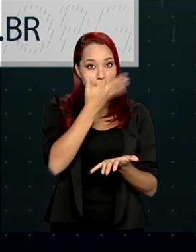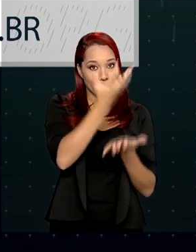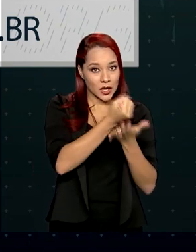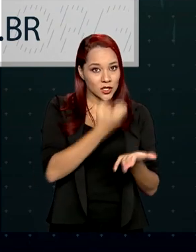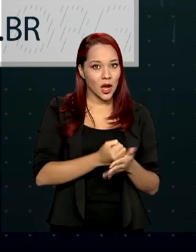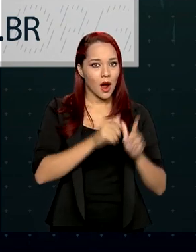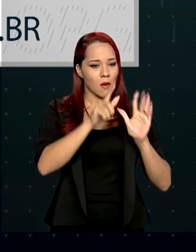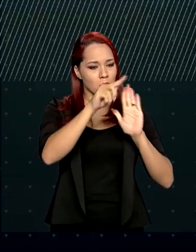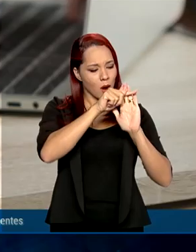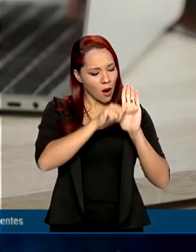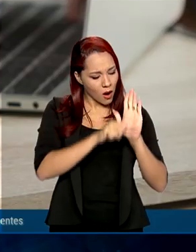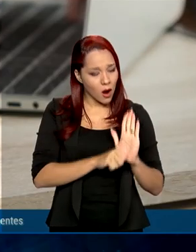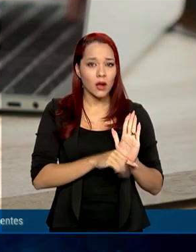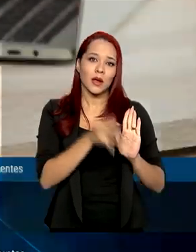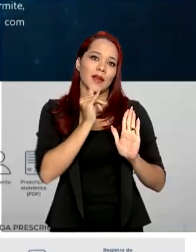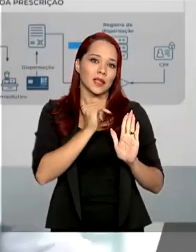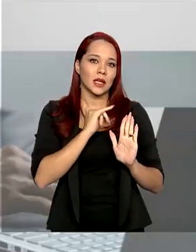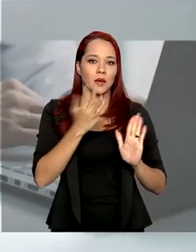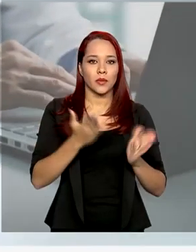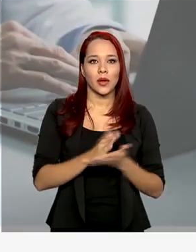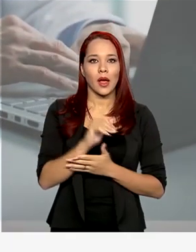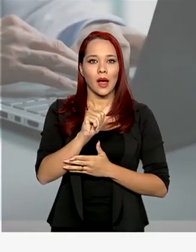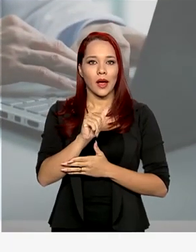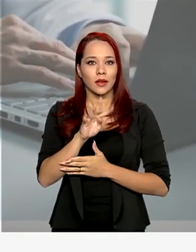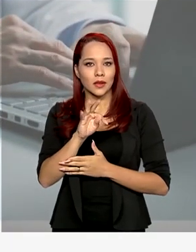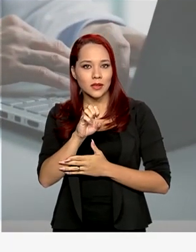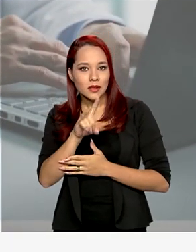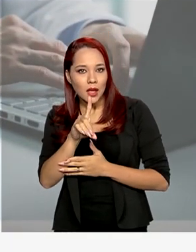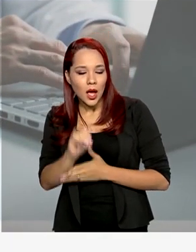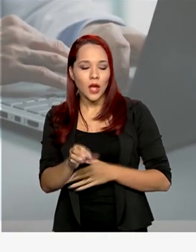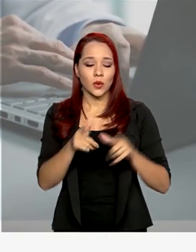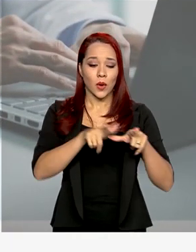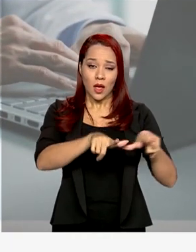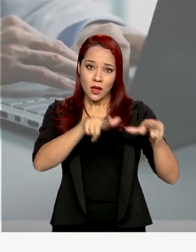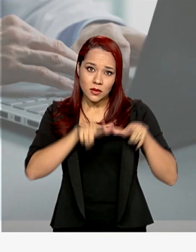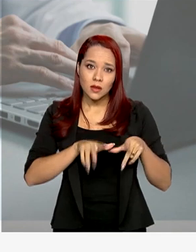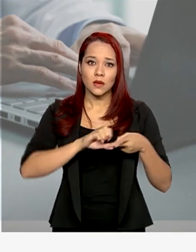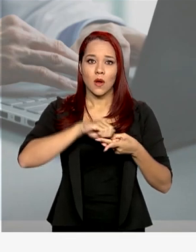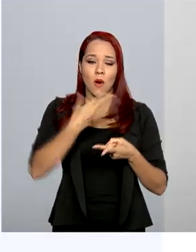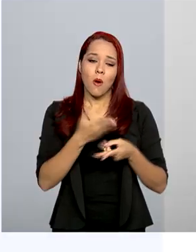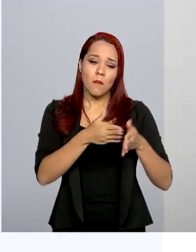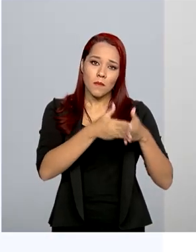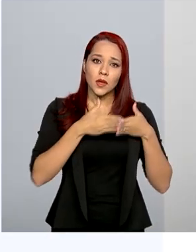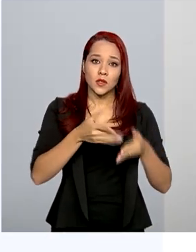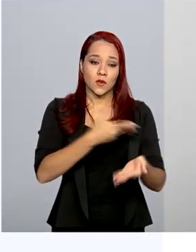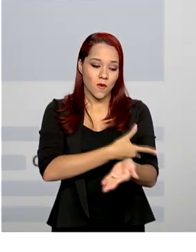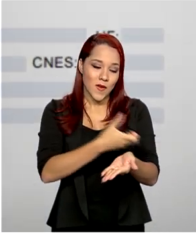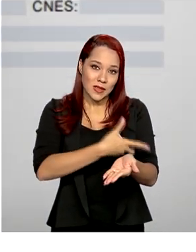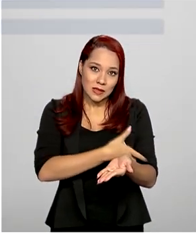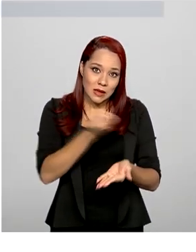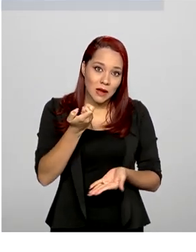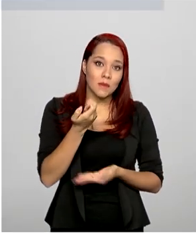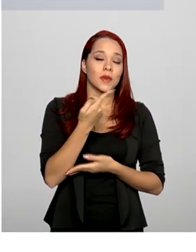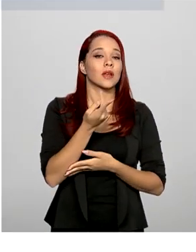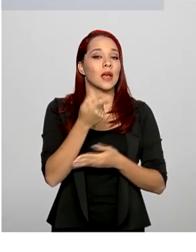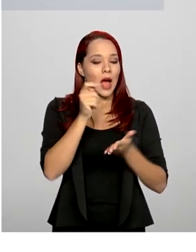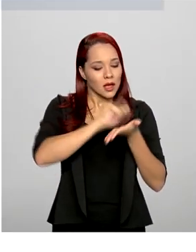baixar os formulários disponíveis, como por exemplo, de atestado, receita ou solicitação de exames, preencher,